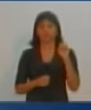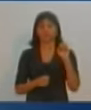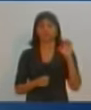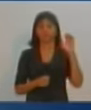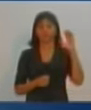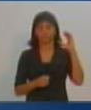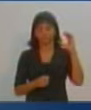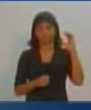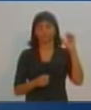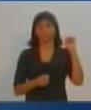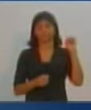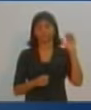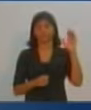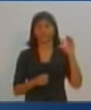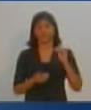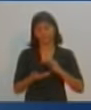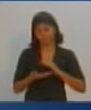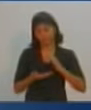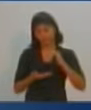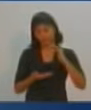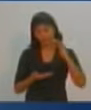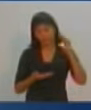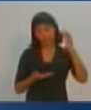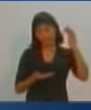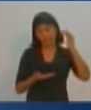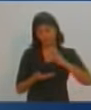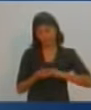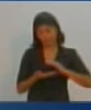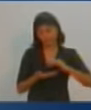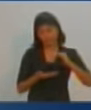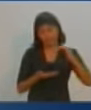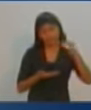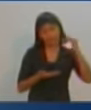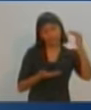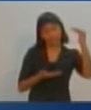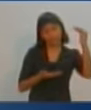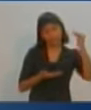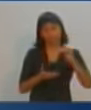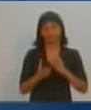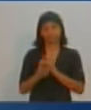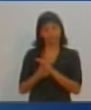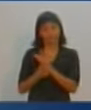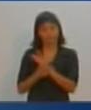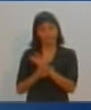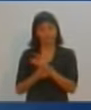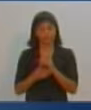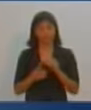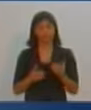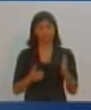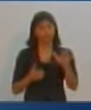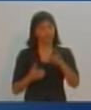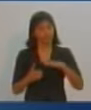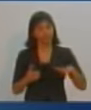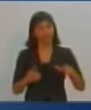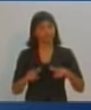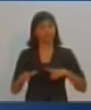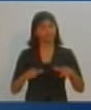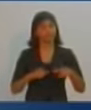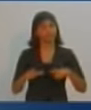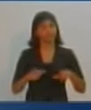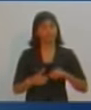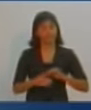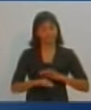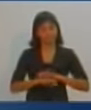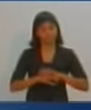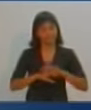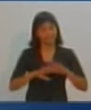Isso, evidentemente, ainda não foi suficiente para zerar o déficit. Nós vamos trabalhar para zerar esse déficit. Existe um plano municipal de